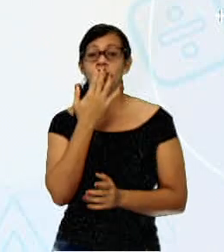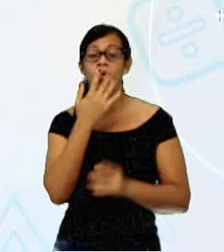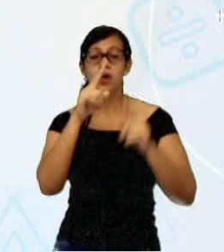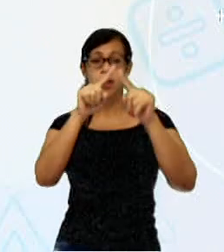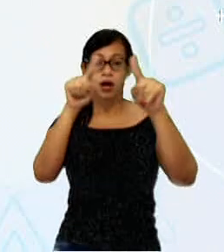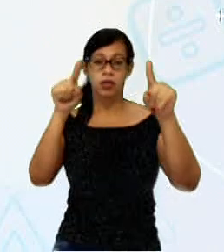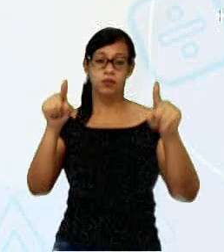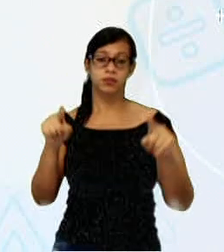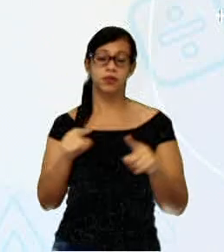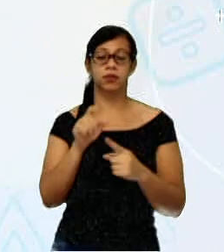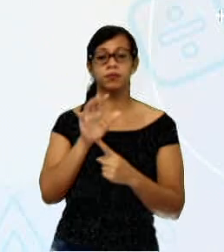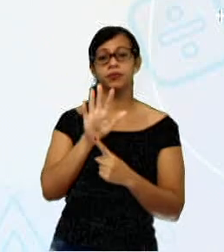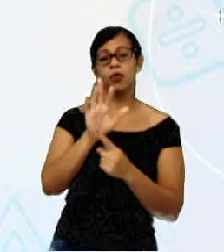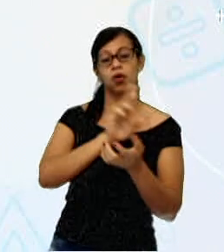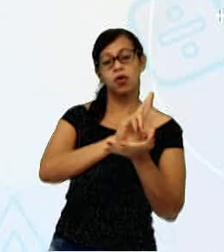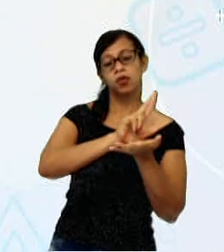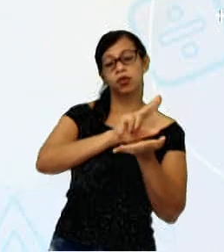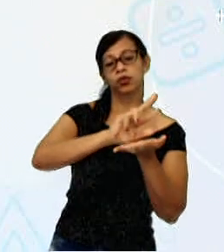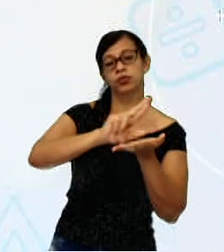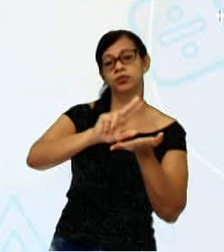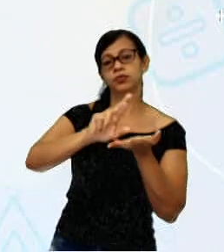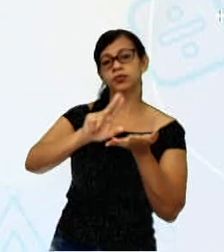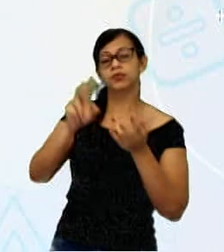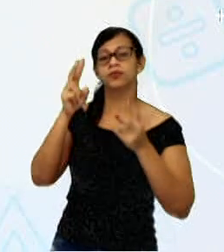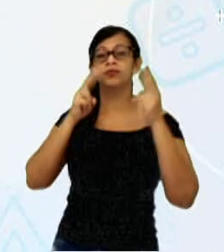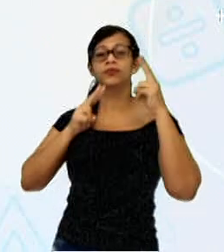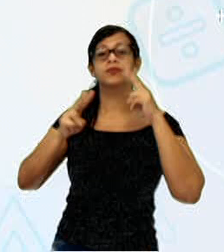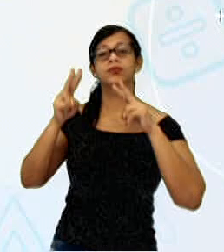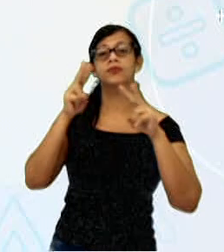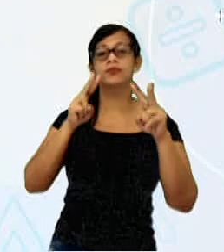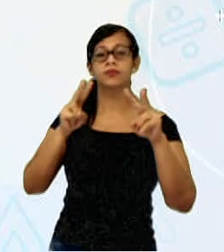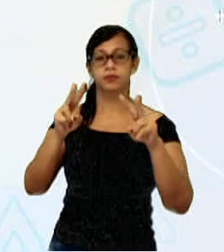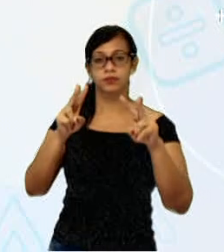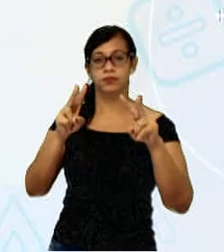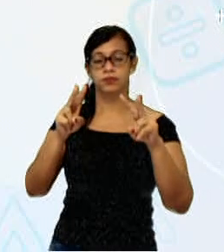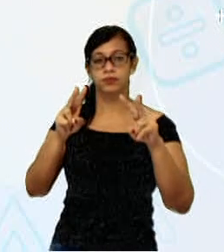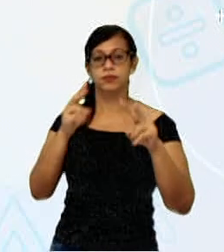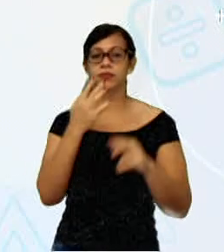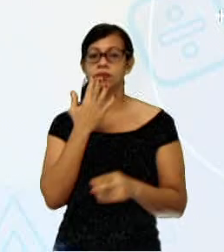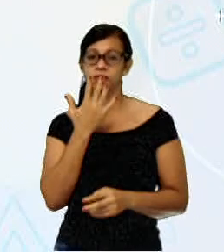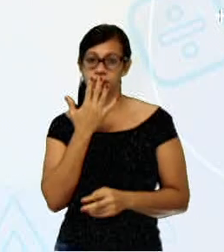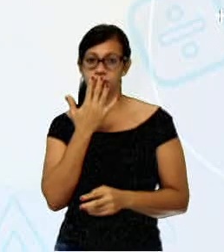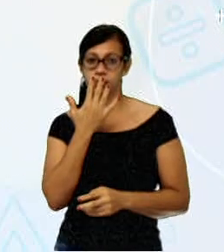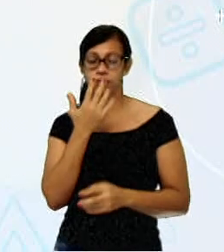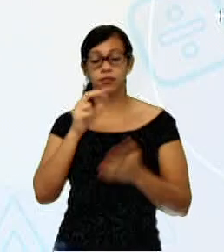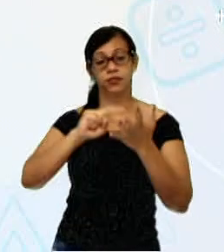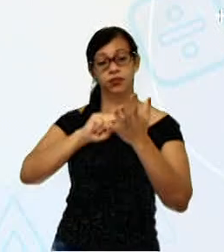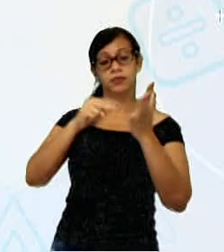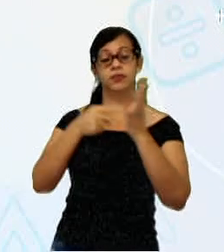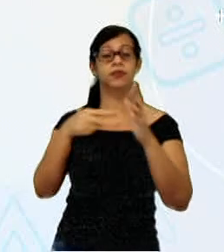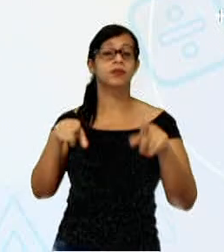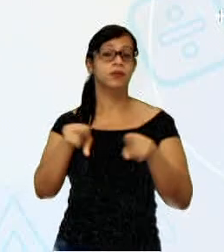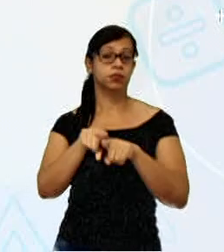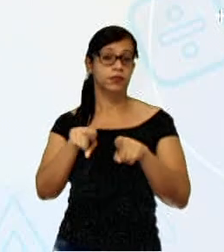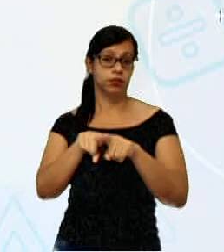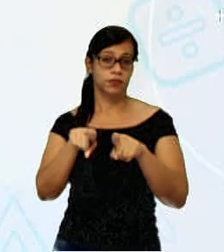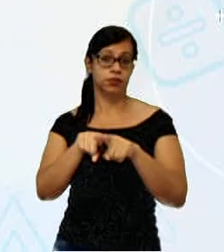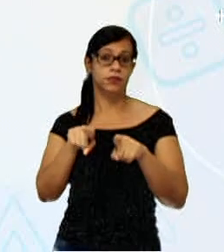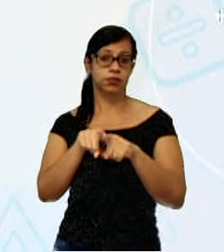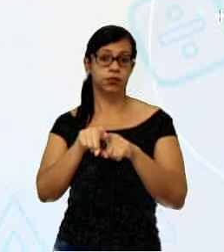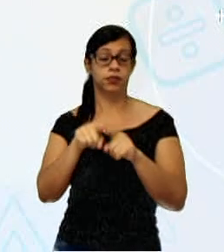dispostas as variações do espectro visível pelo olho humano. Representa também as relações entre as cores